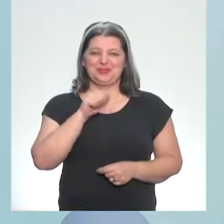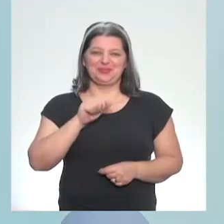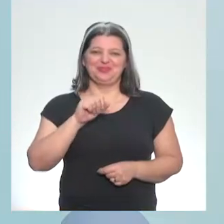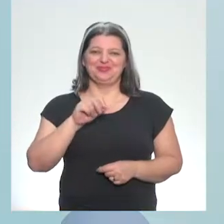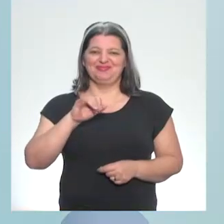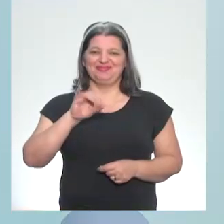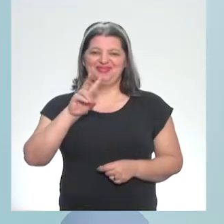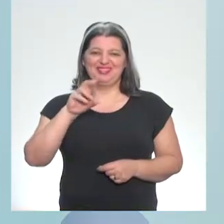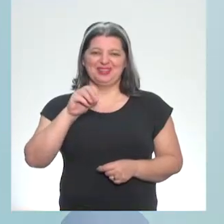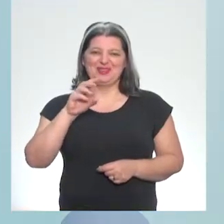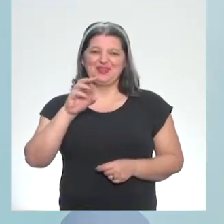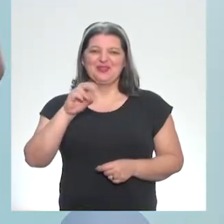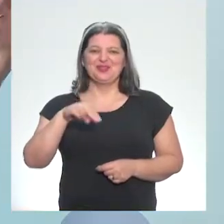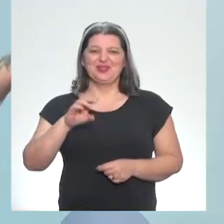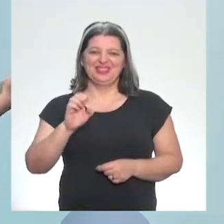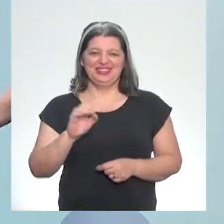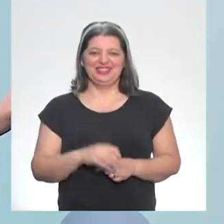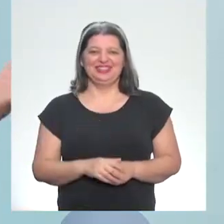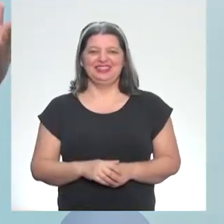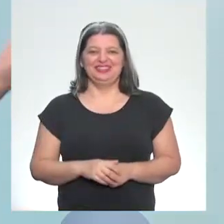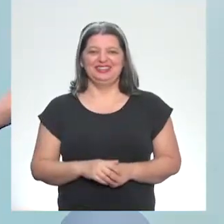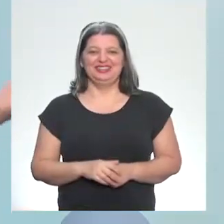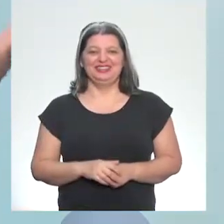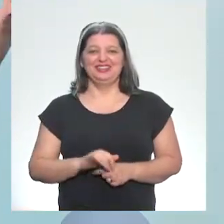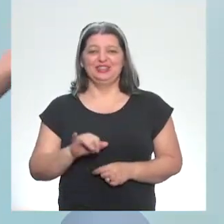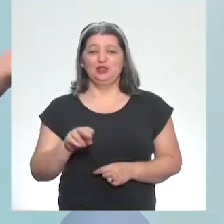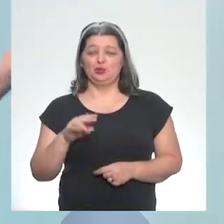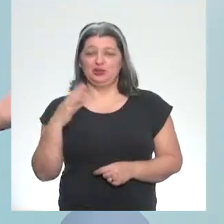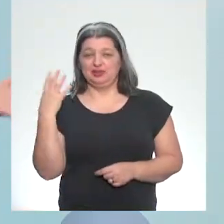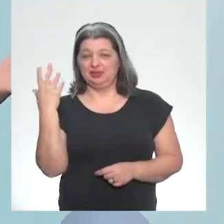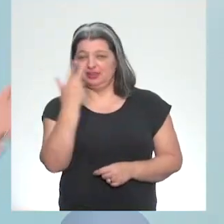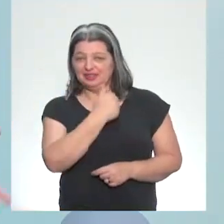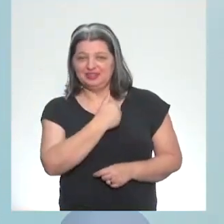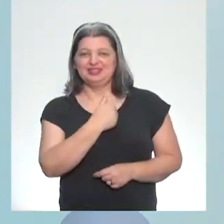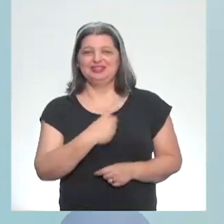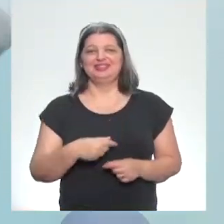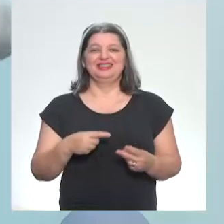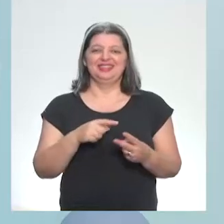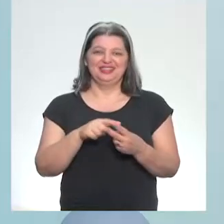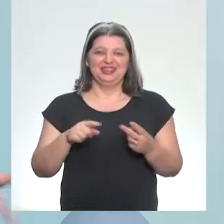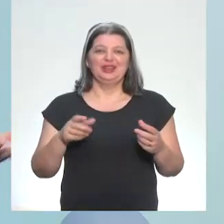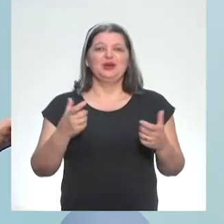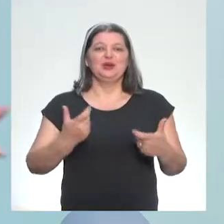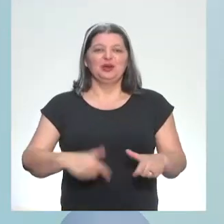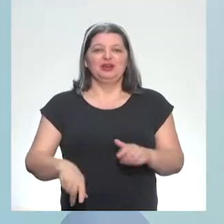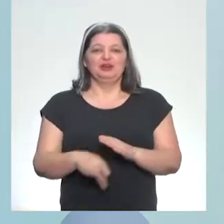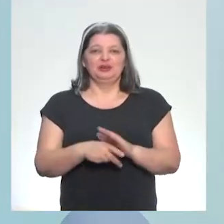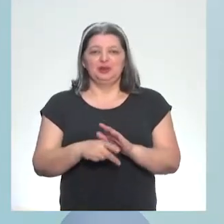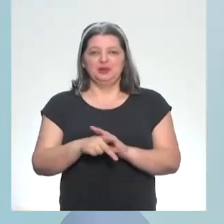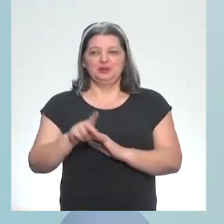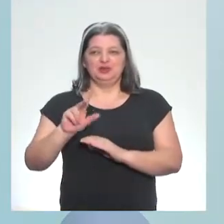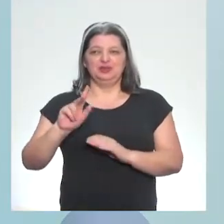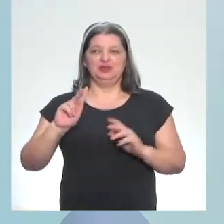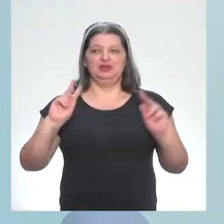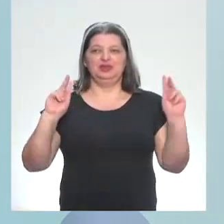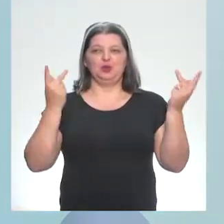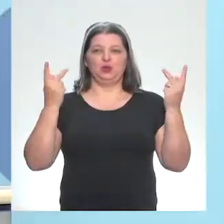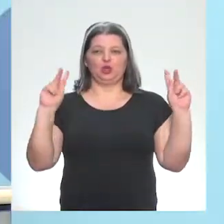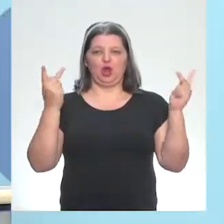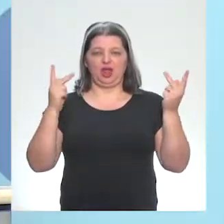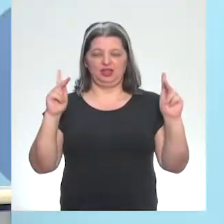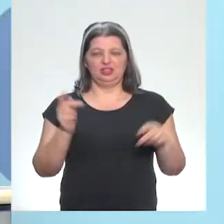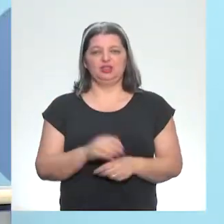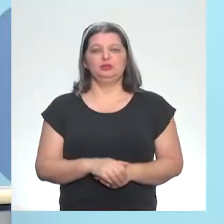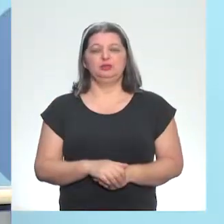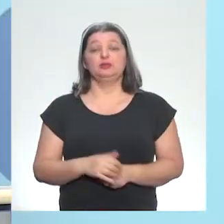Juliana Linda, manda beijo para a turma da escola Eusébio Amanda 2 de Hortolândia. Um super beijo e obrigada pelo elogio. já